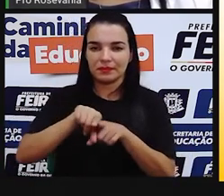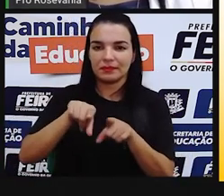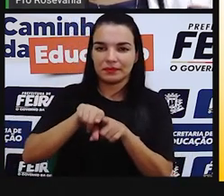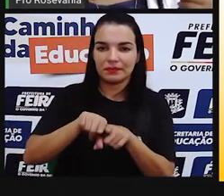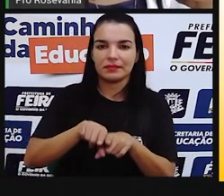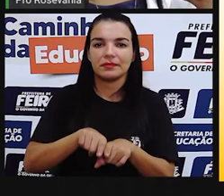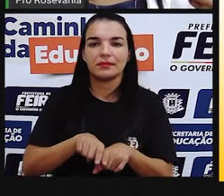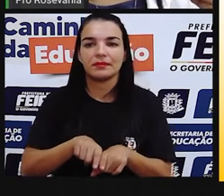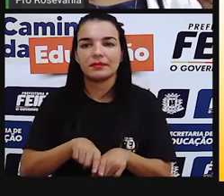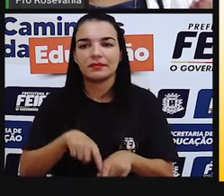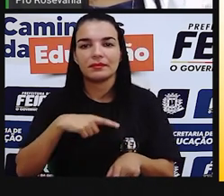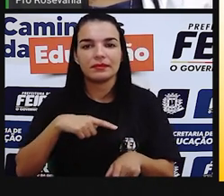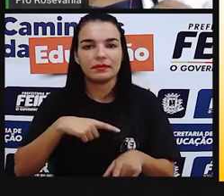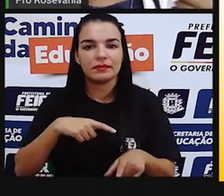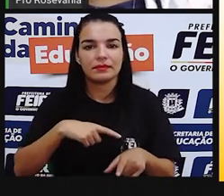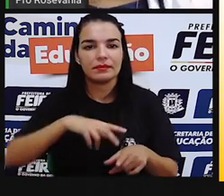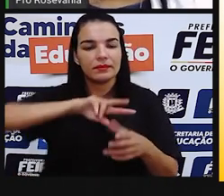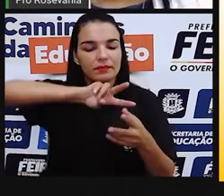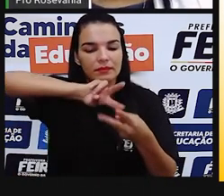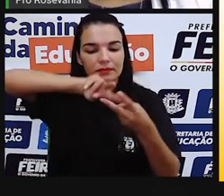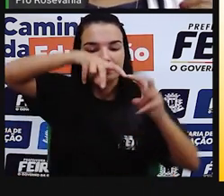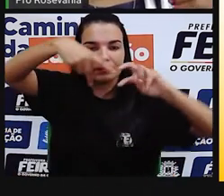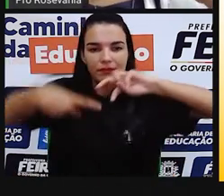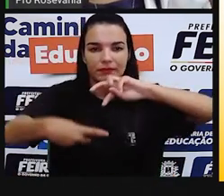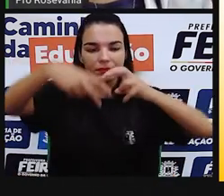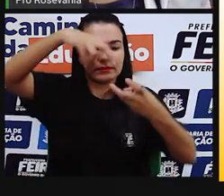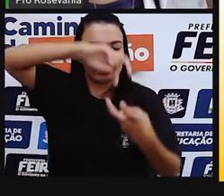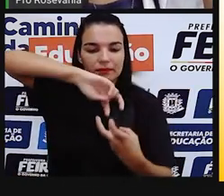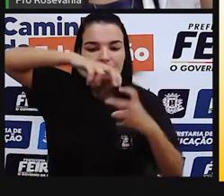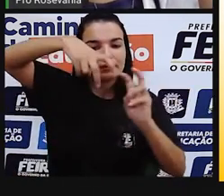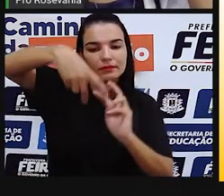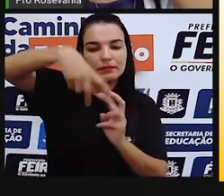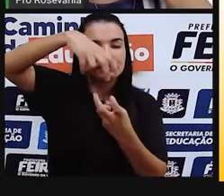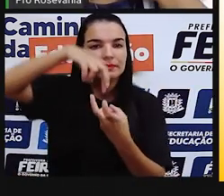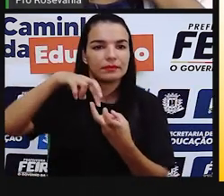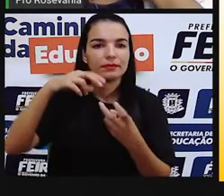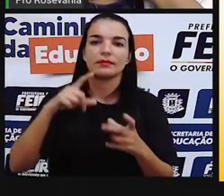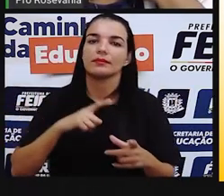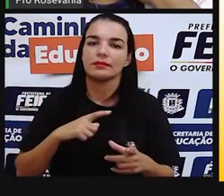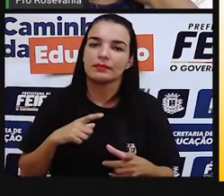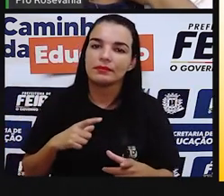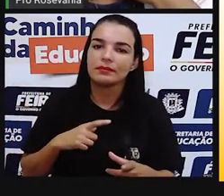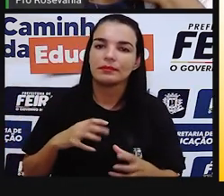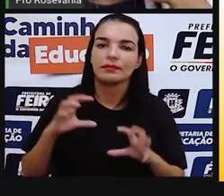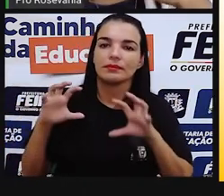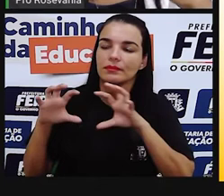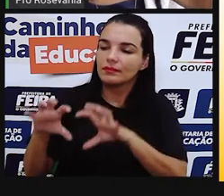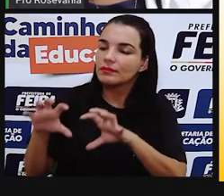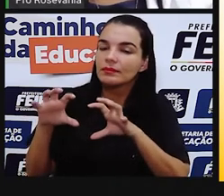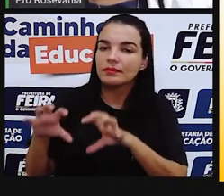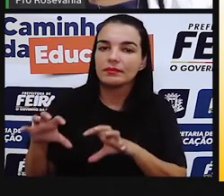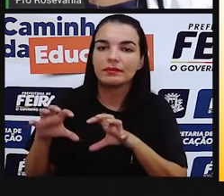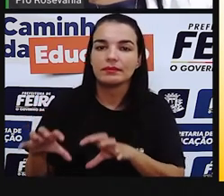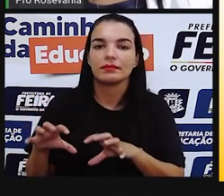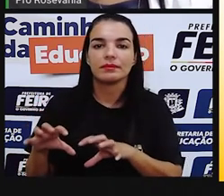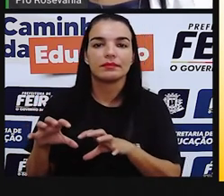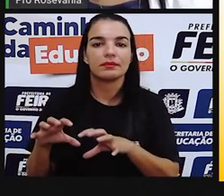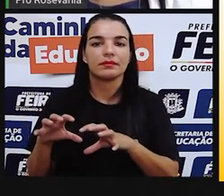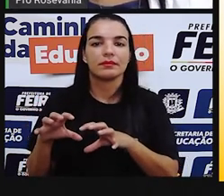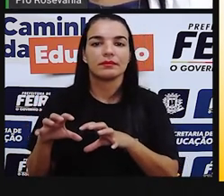camomera, né? Que a gente tem a questão de sabés de roda. Tem a questão, né?